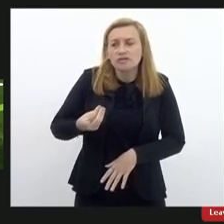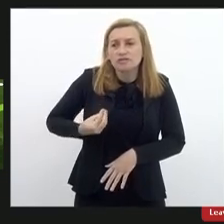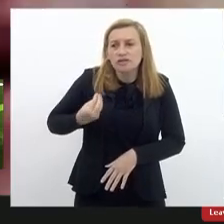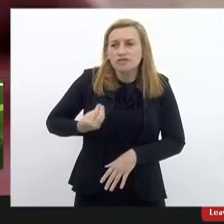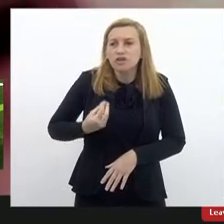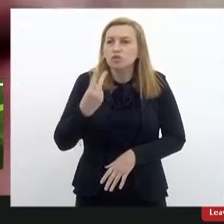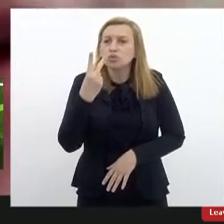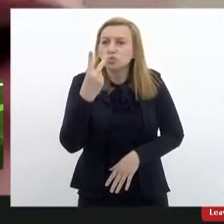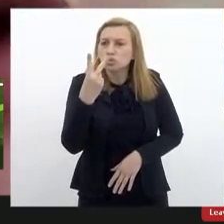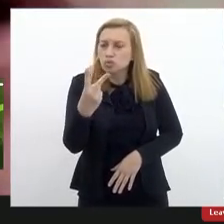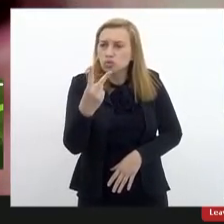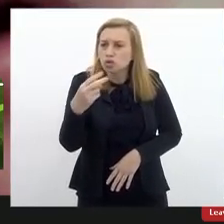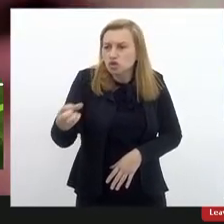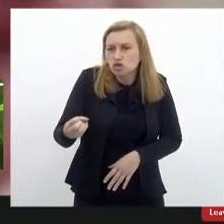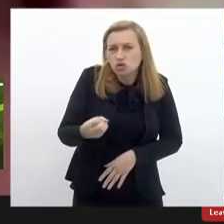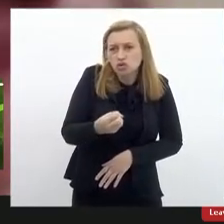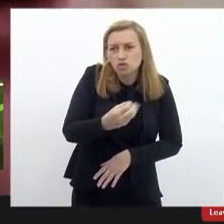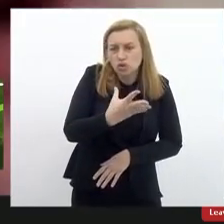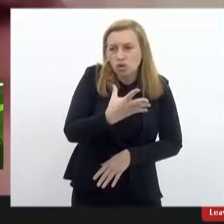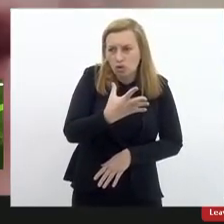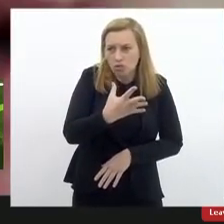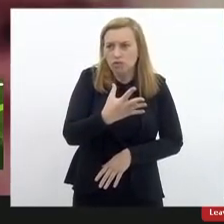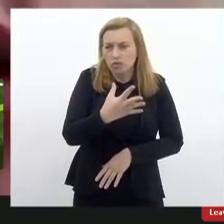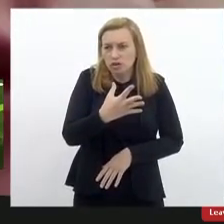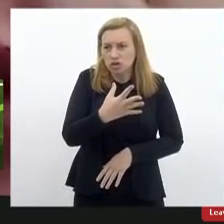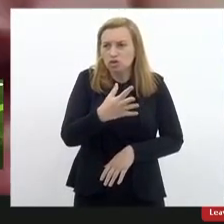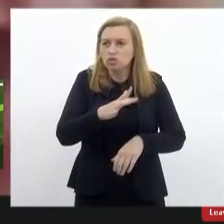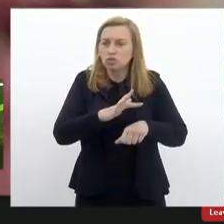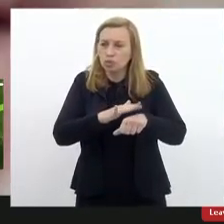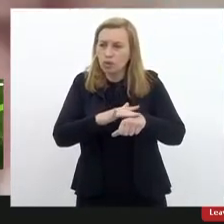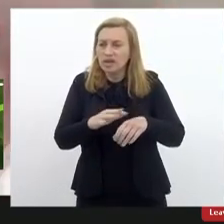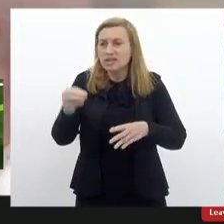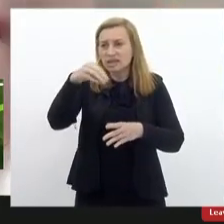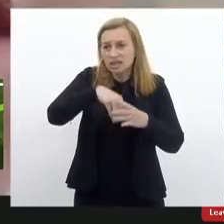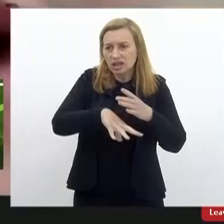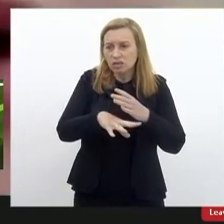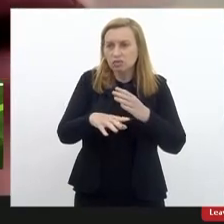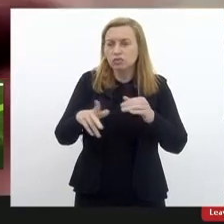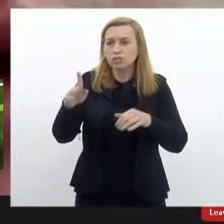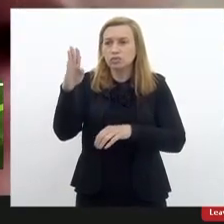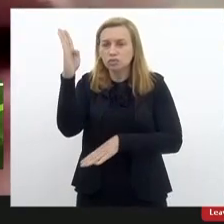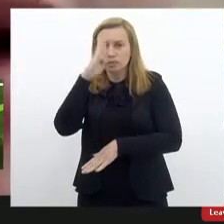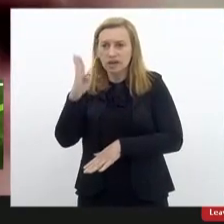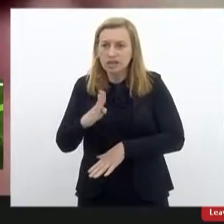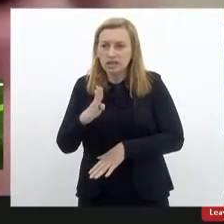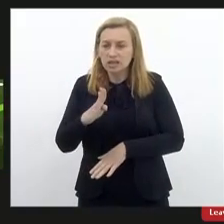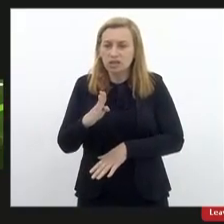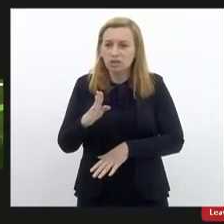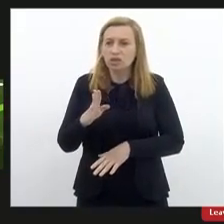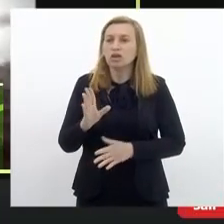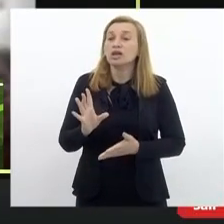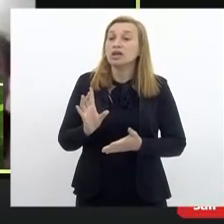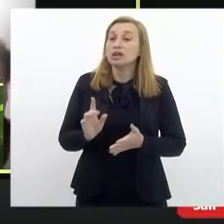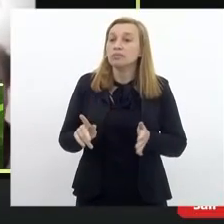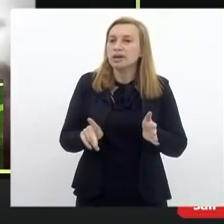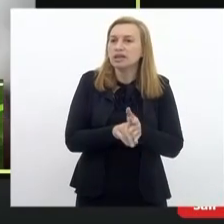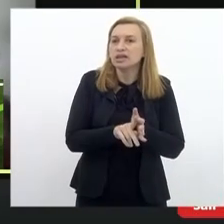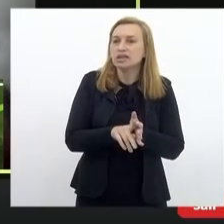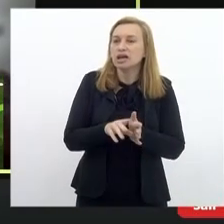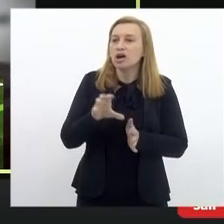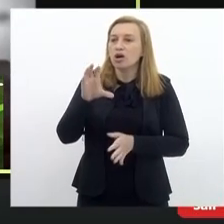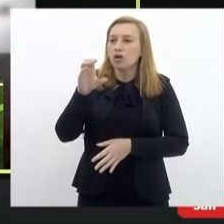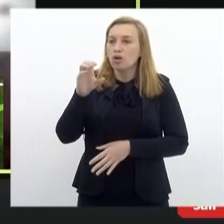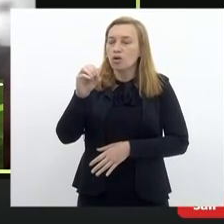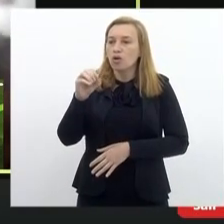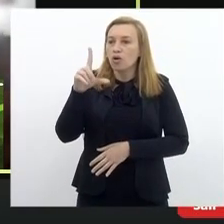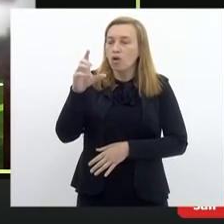cepas novas que já estão no Brasil. A cepa de origem na Colômbia e a cepa de origem na África,